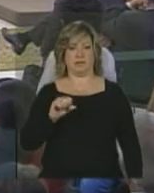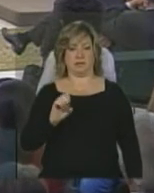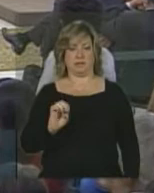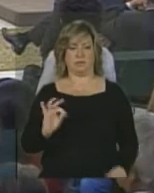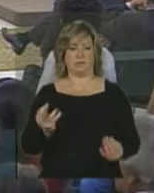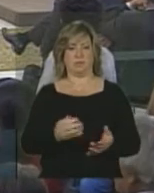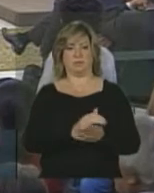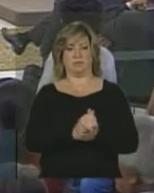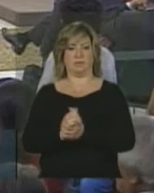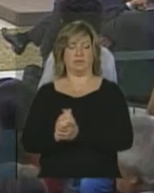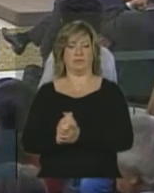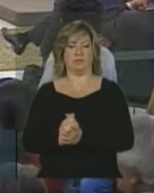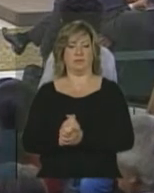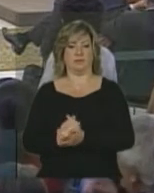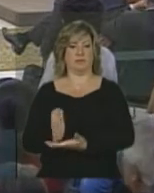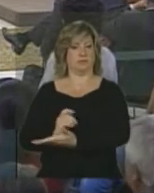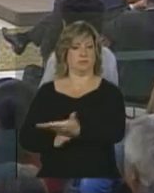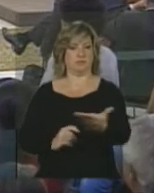Senhoras